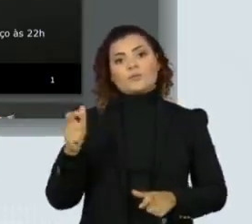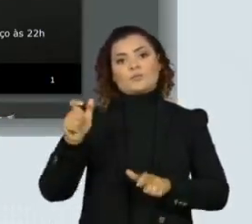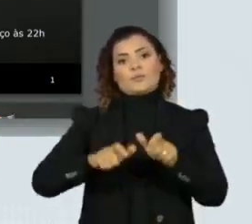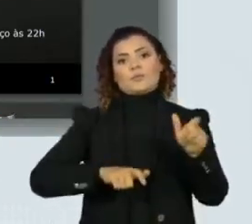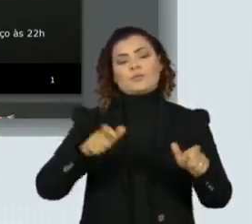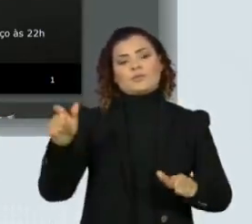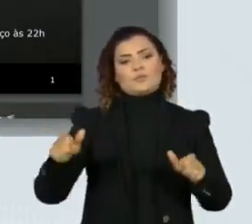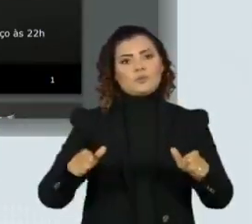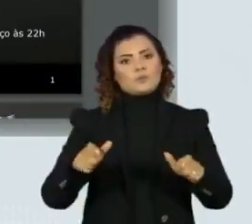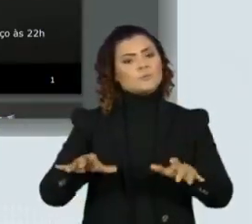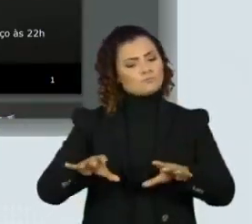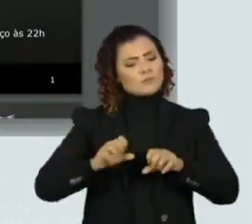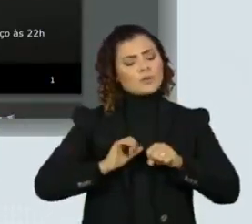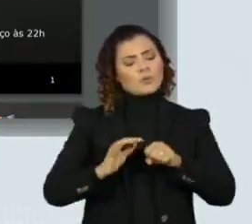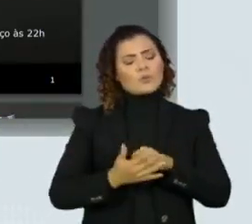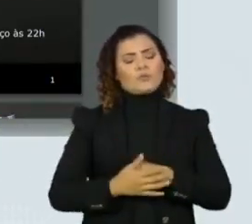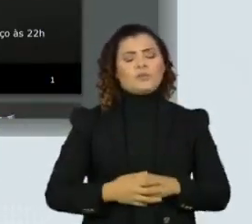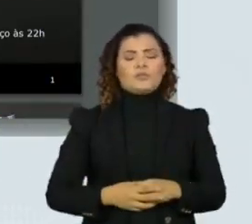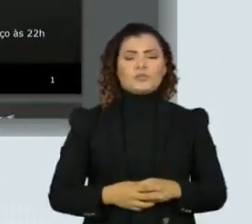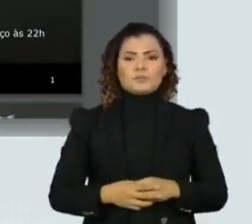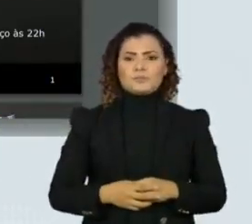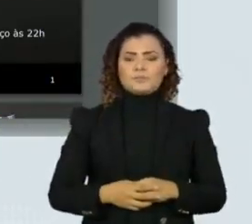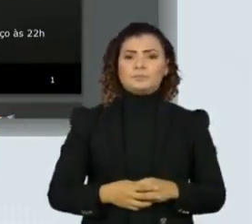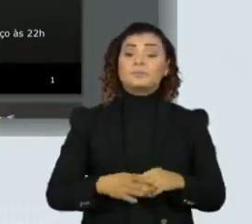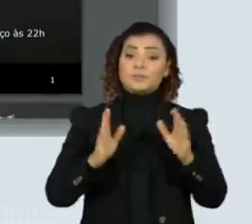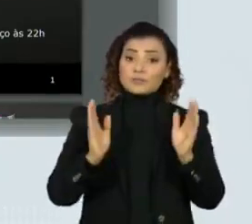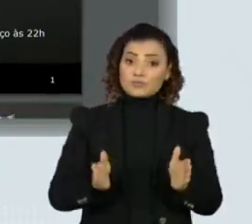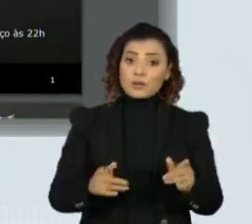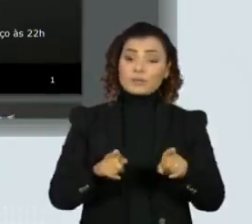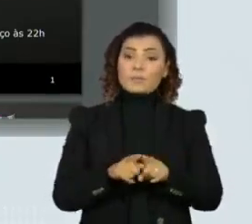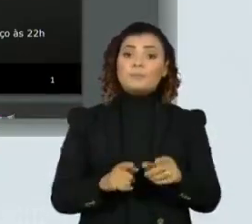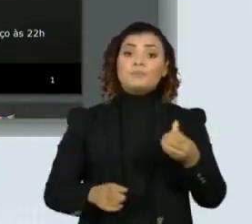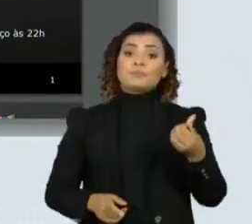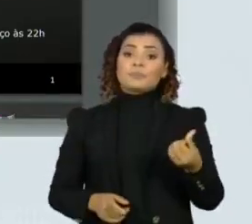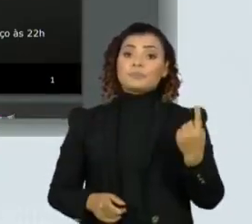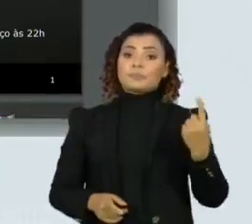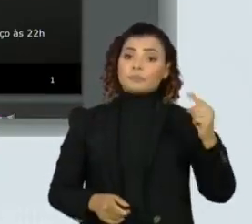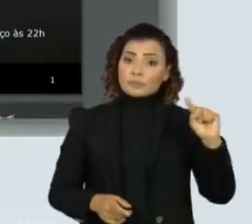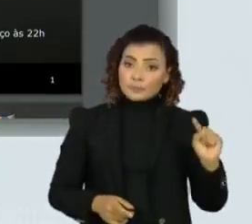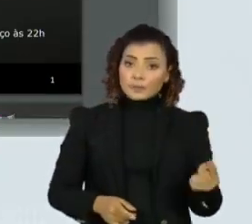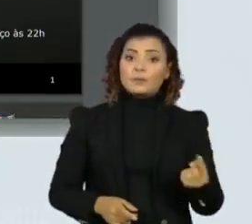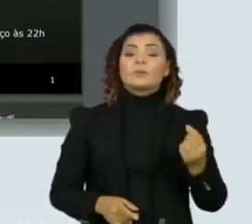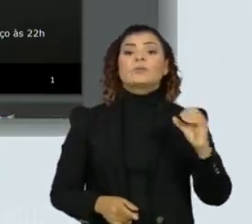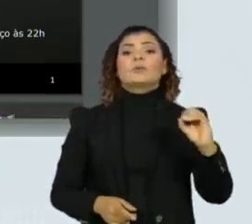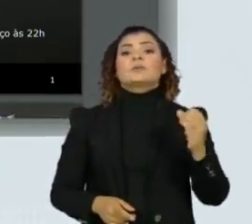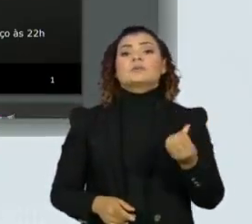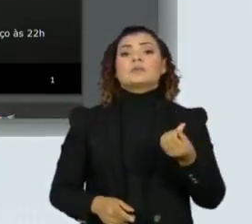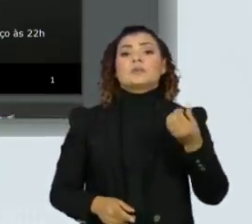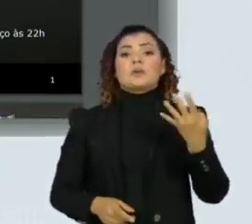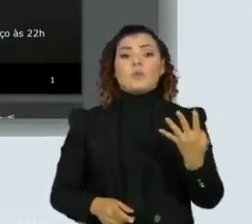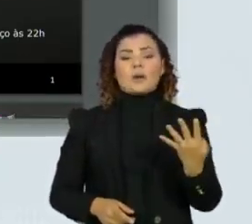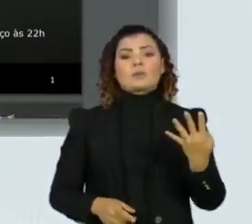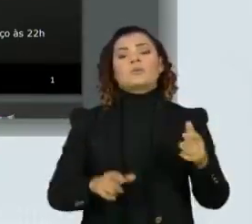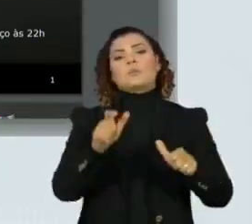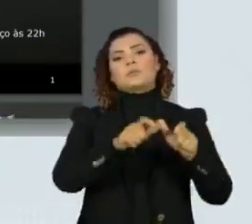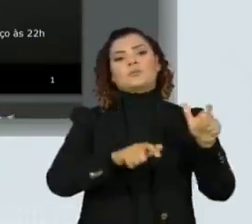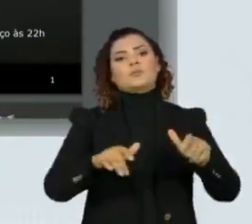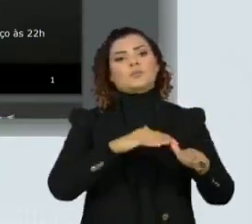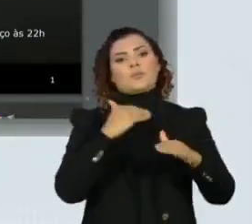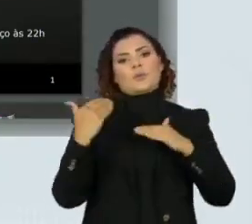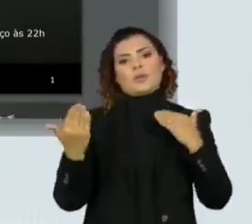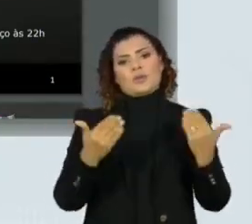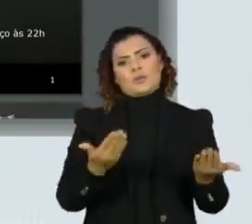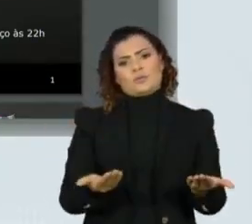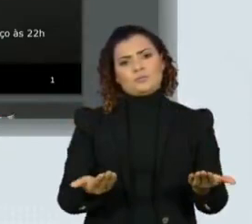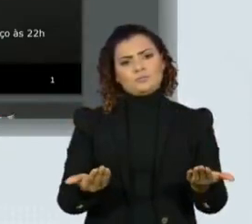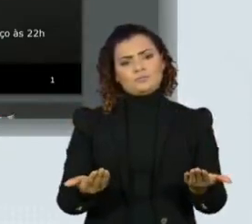acometidas pela Covid e já temos 61.064 pessoas que perderam a sua